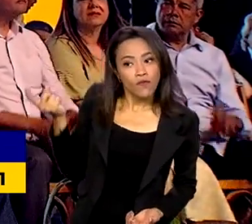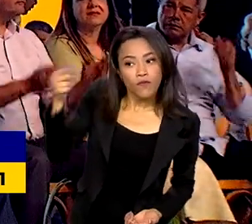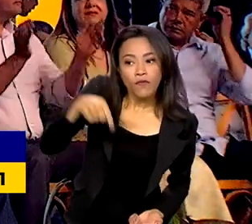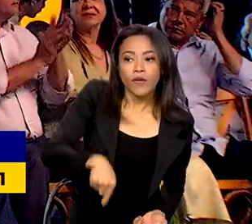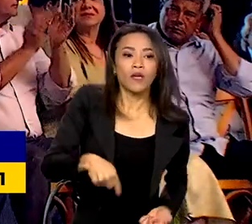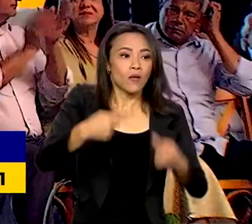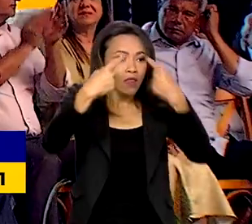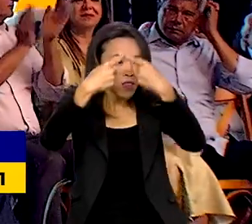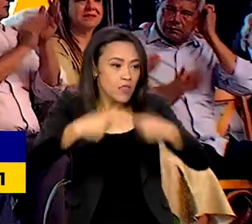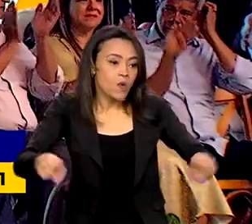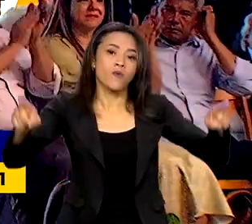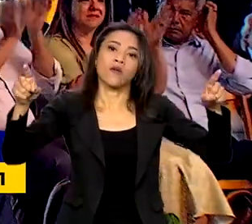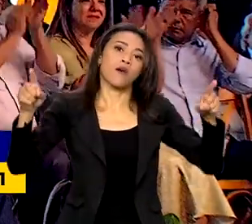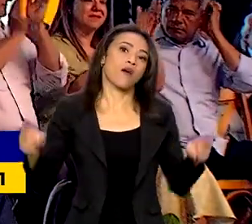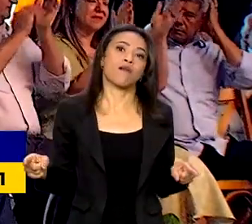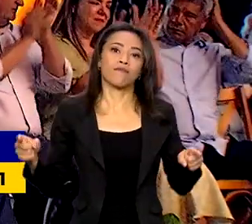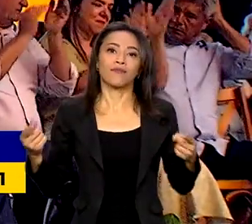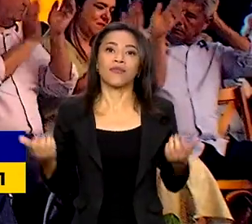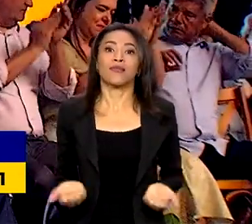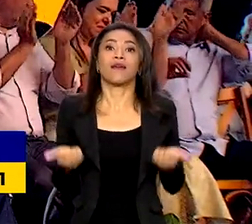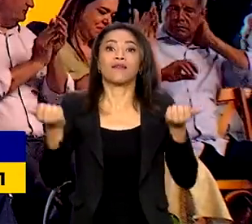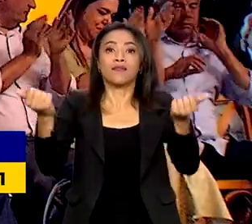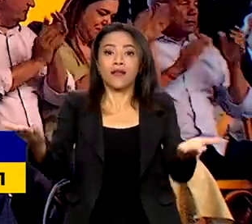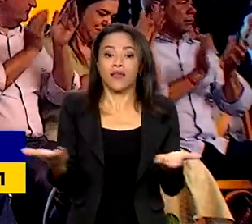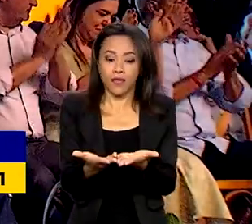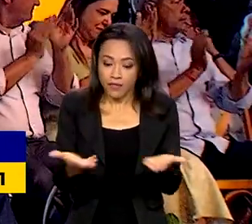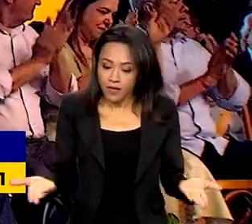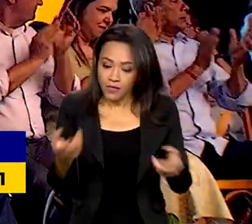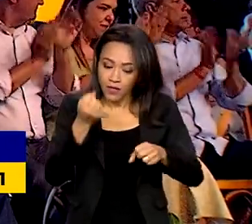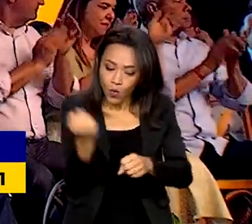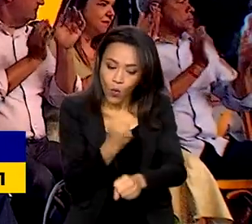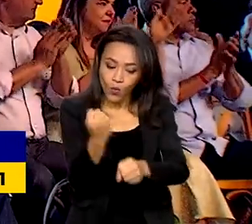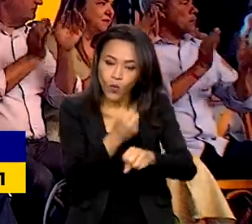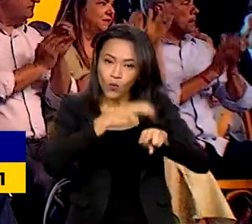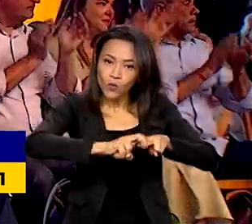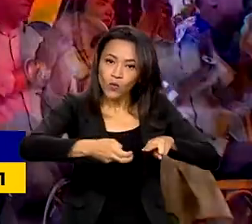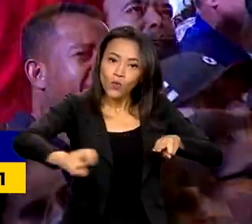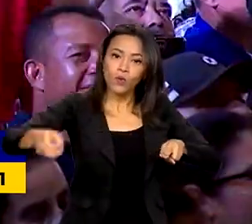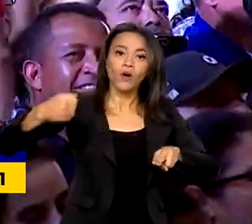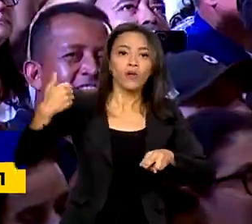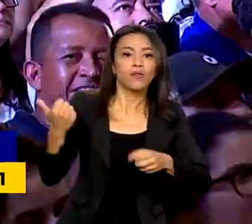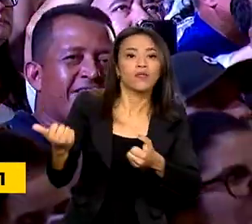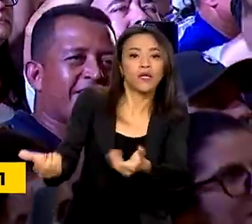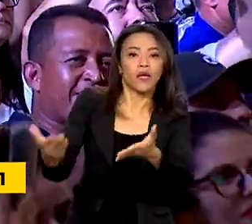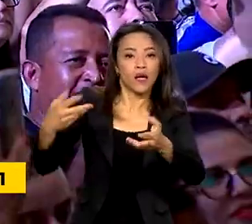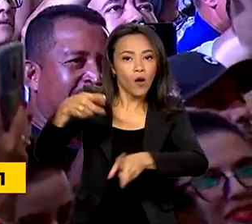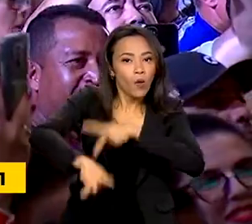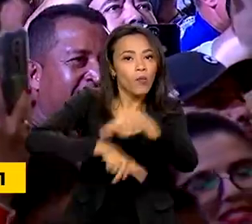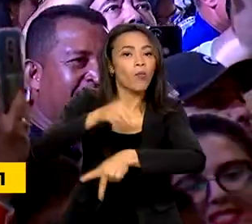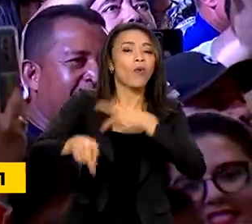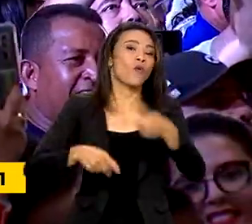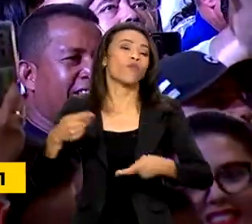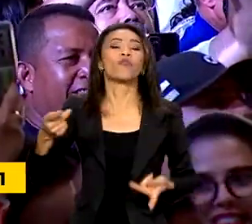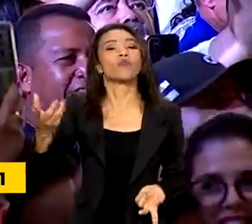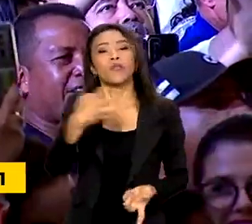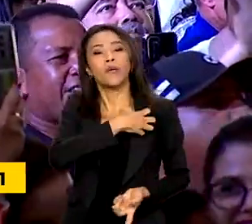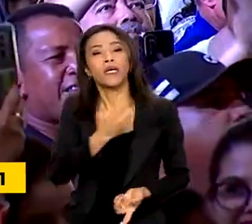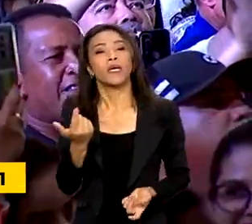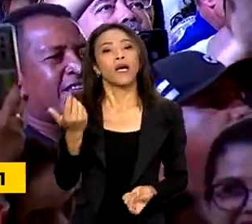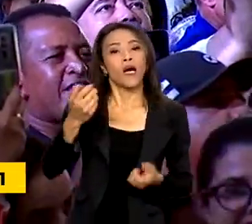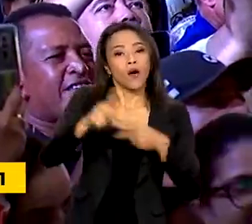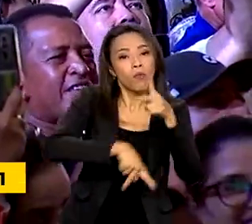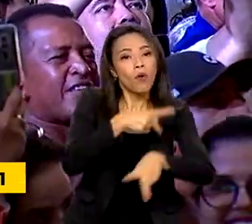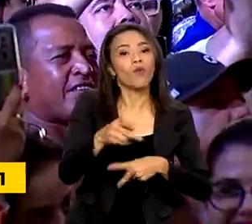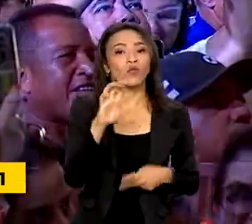o fim e a entrega dessa ferrovia ao povo baiano, ao povo de Goiás, ao povo do Mato